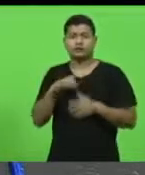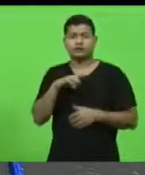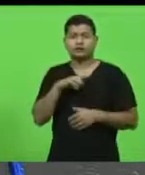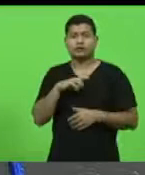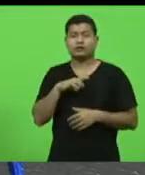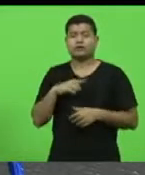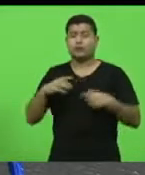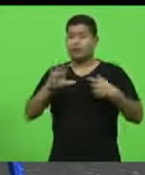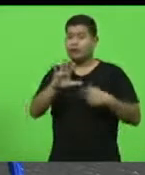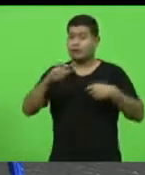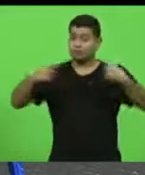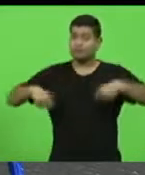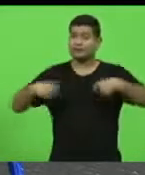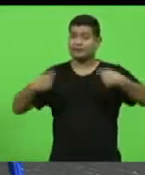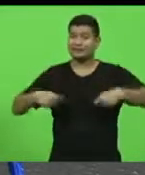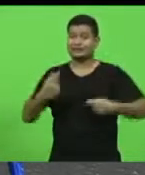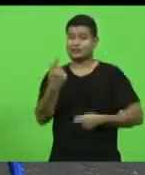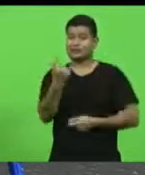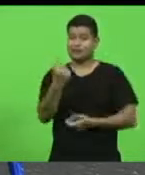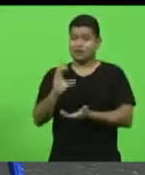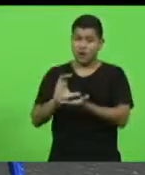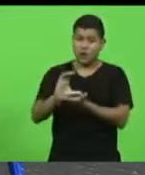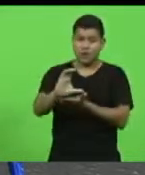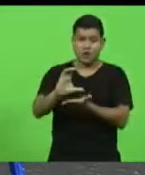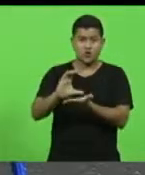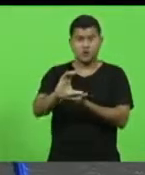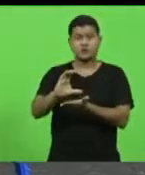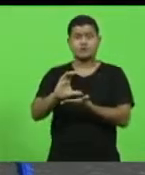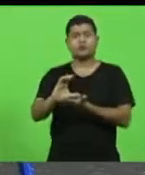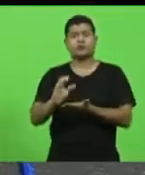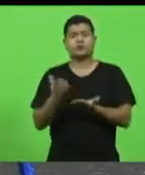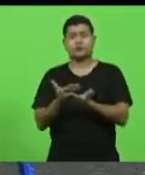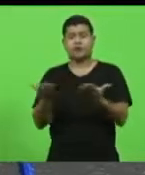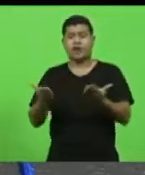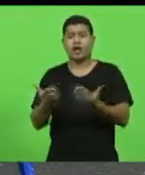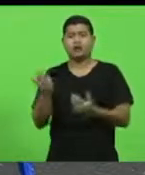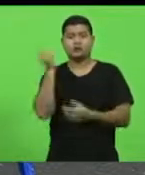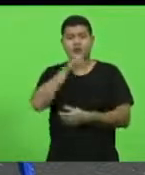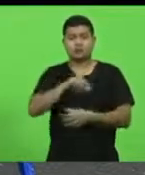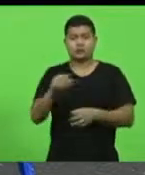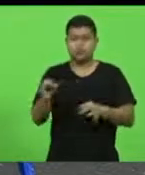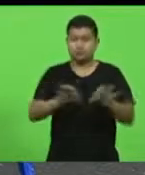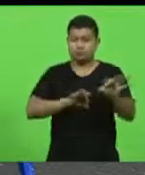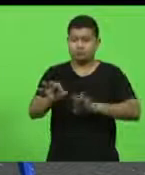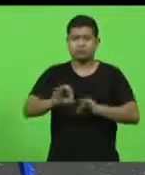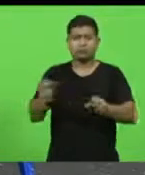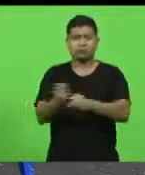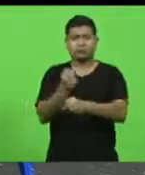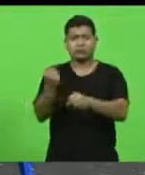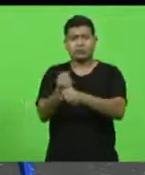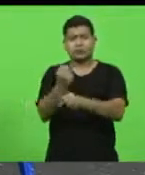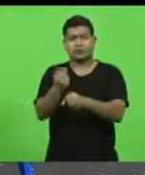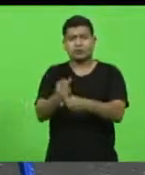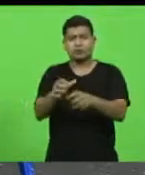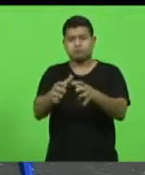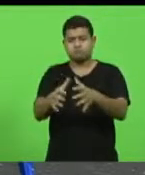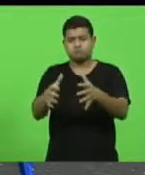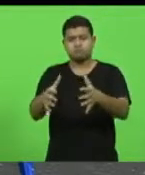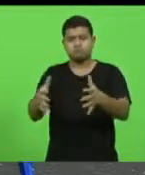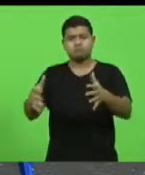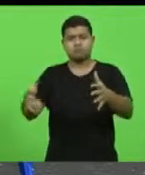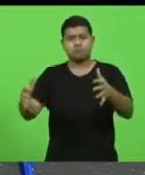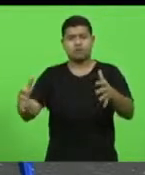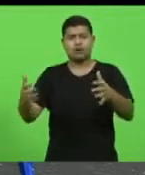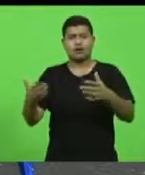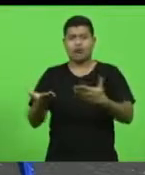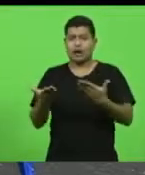precisam de aporte para a sua expansão, que são estratégicos para cada uma das